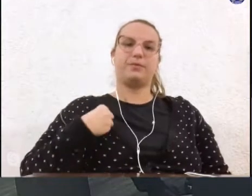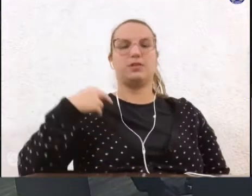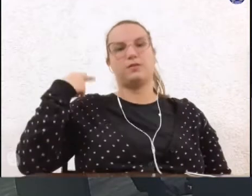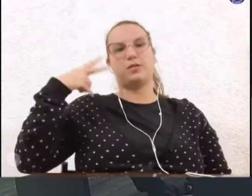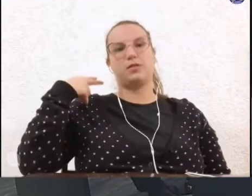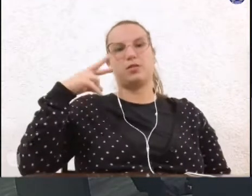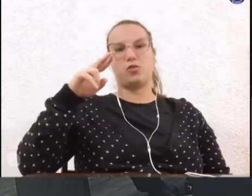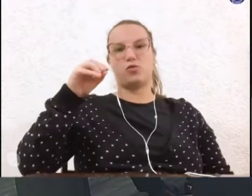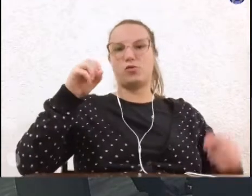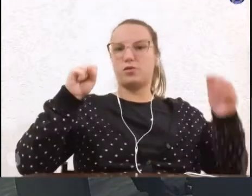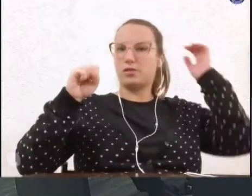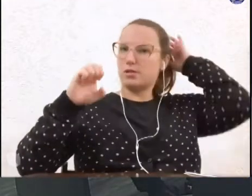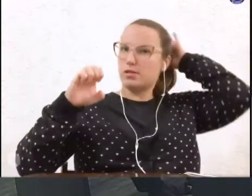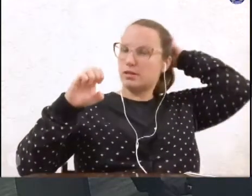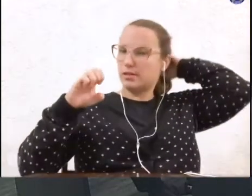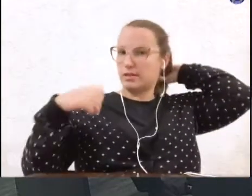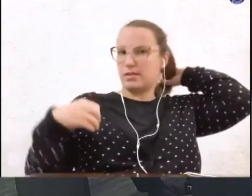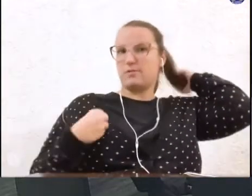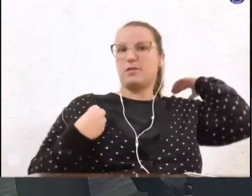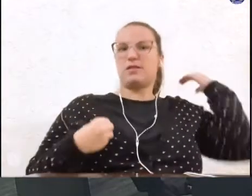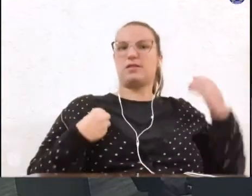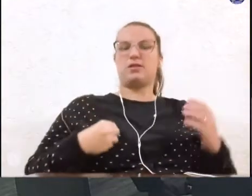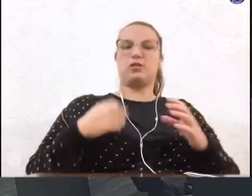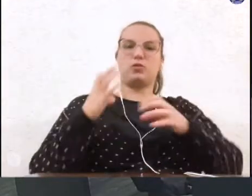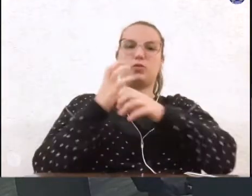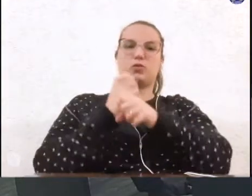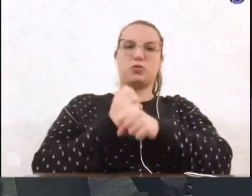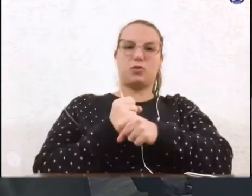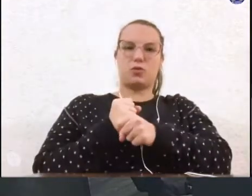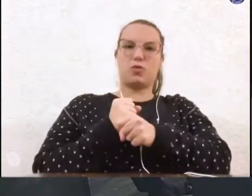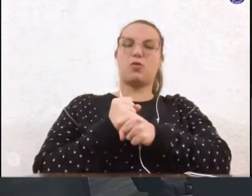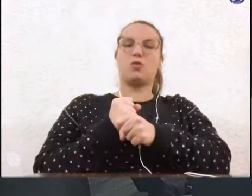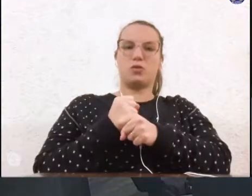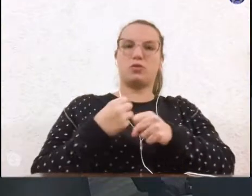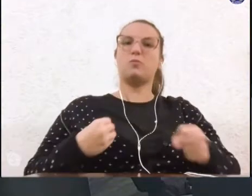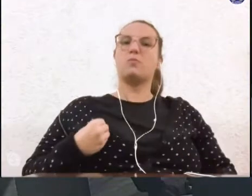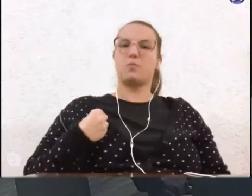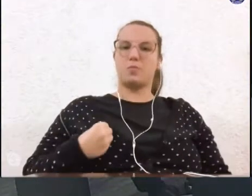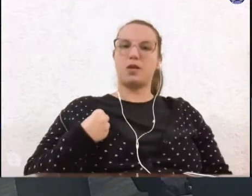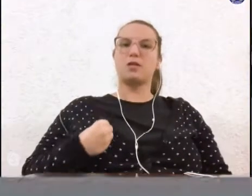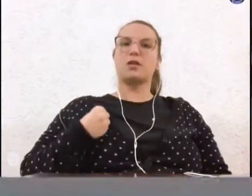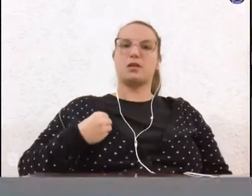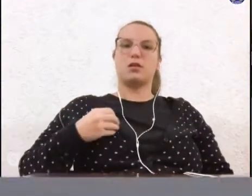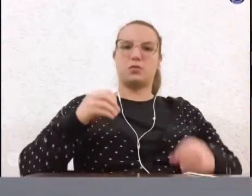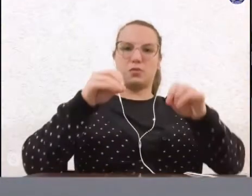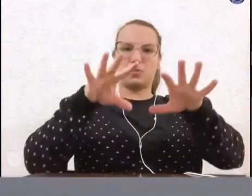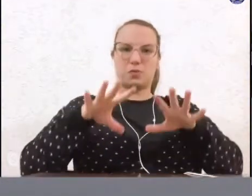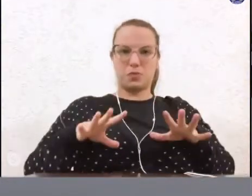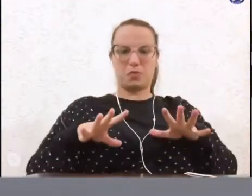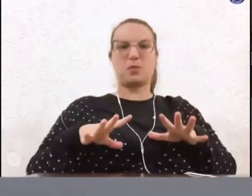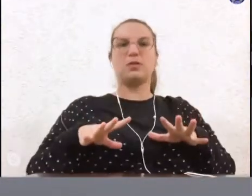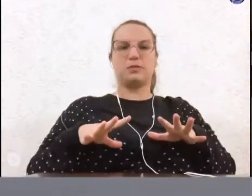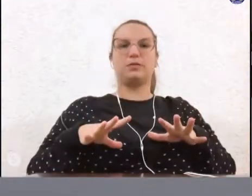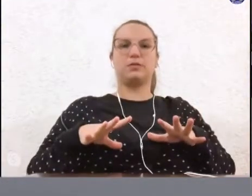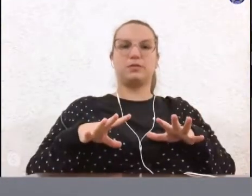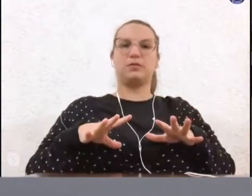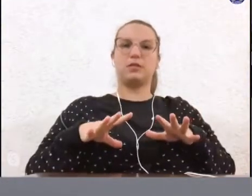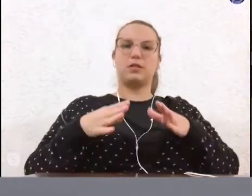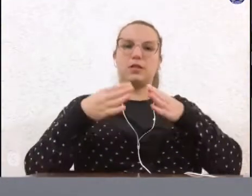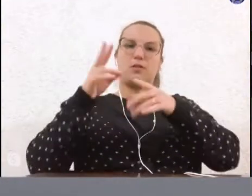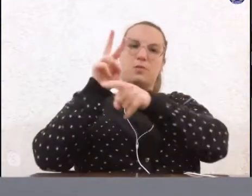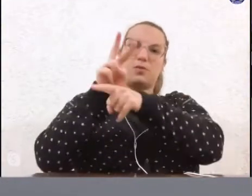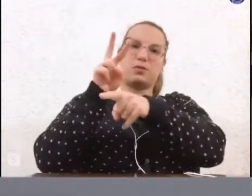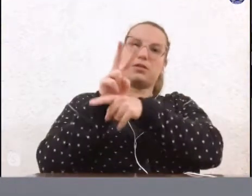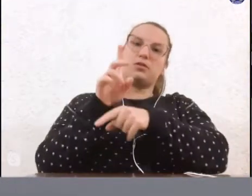Presente. Com a totalidade dos senhores vereadores presentes, havendo um número regimental, sob a proteção de